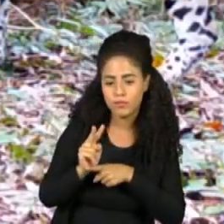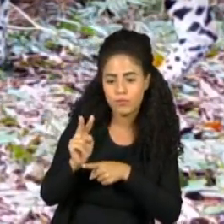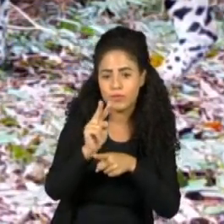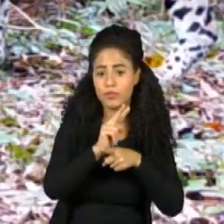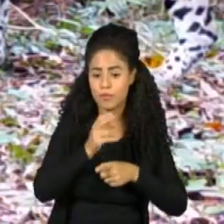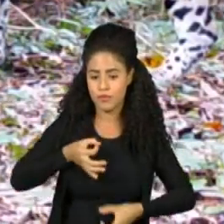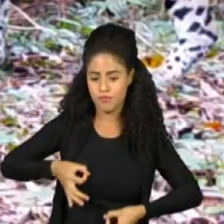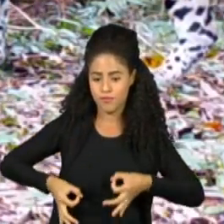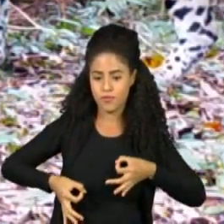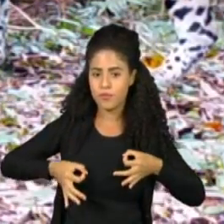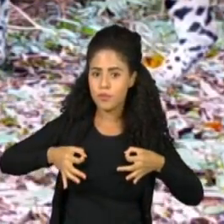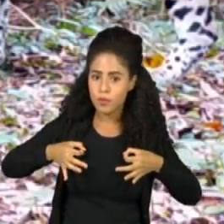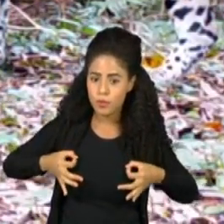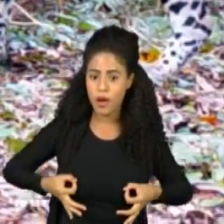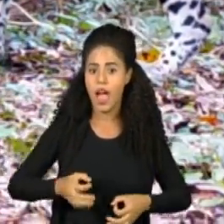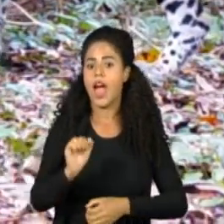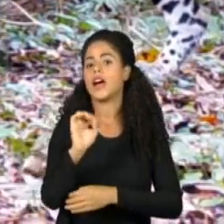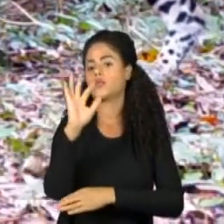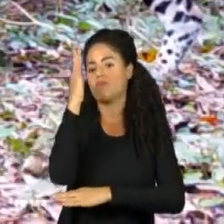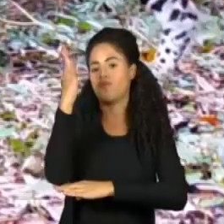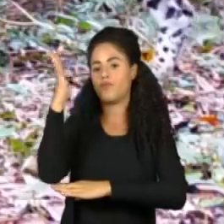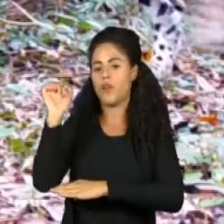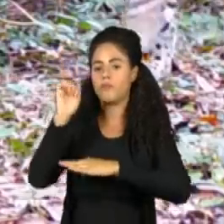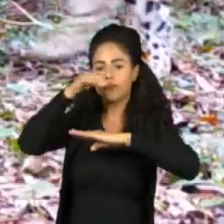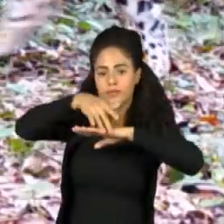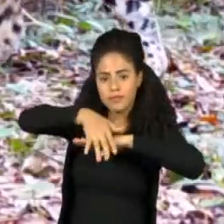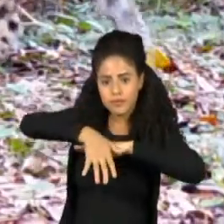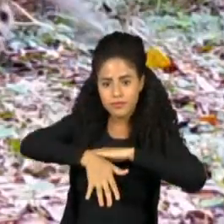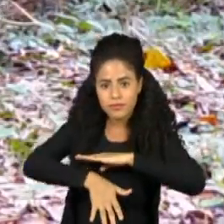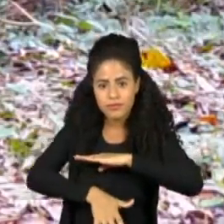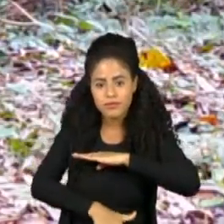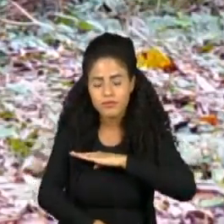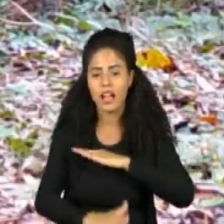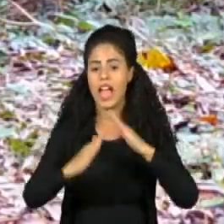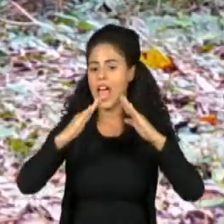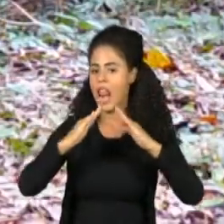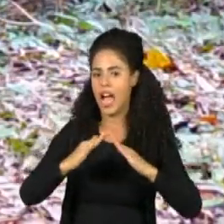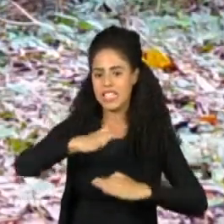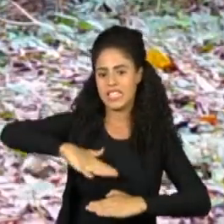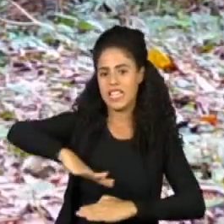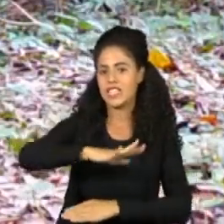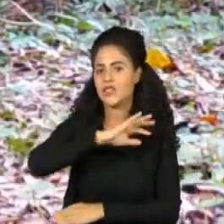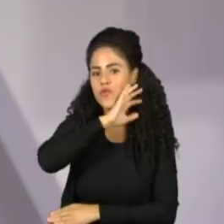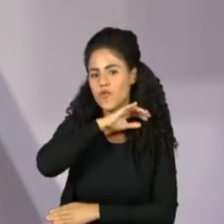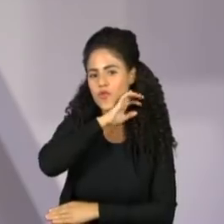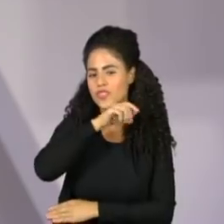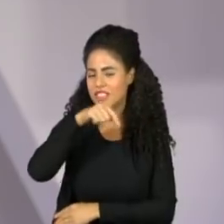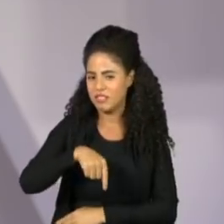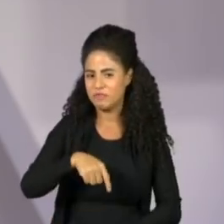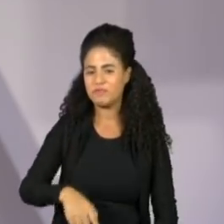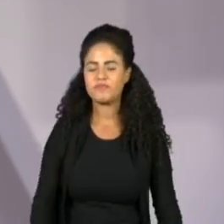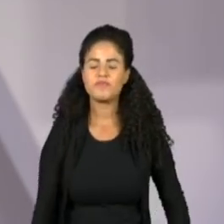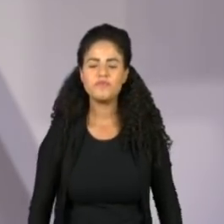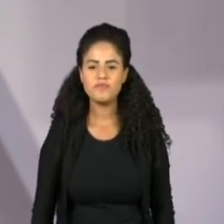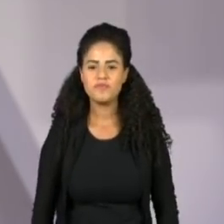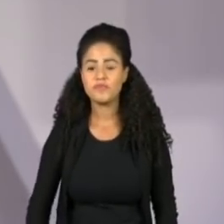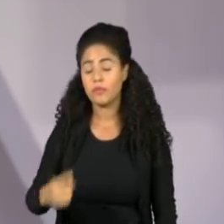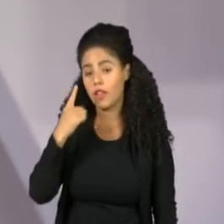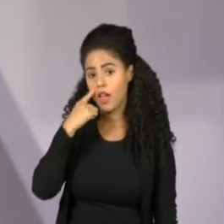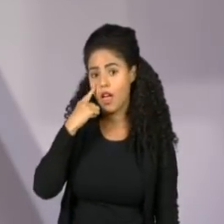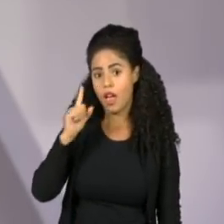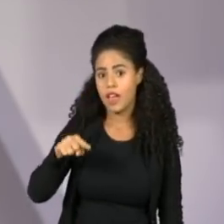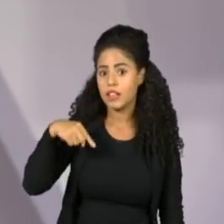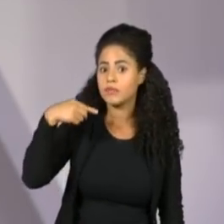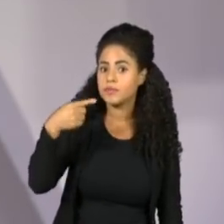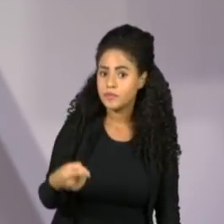da integridade do Parque Nacional do Iguaçu, que hoje é a casa das nossas onças. E daqui a pouco, aqui no